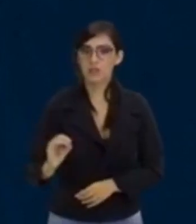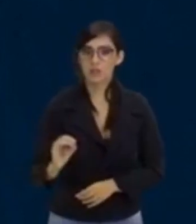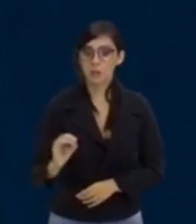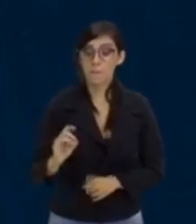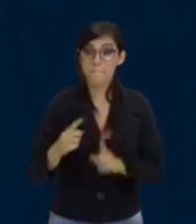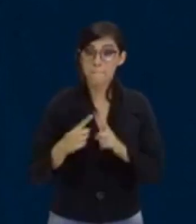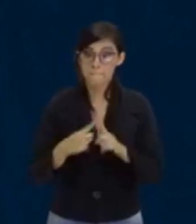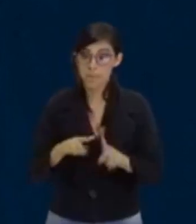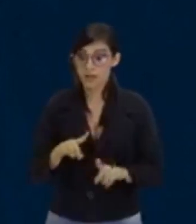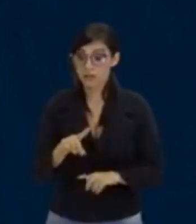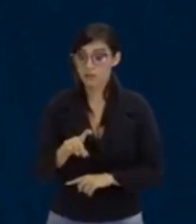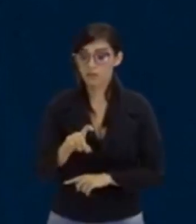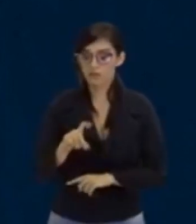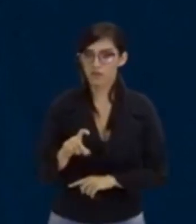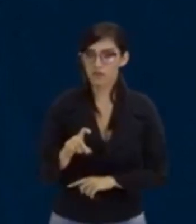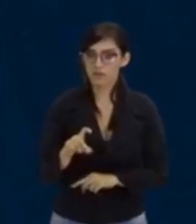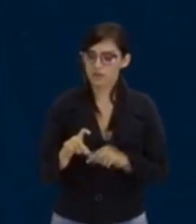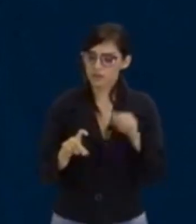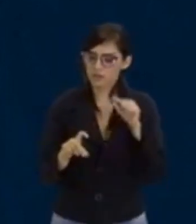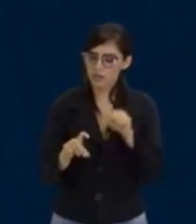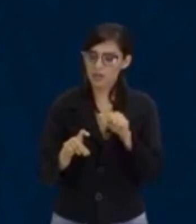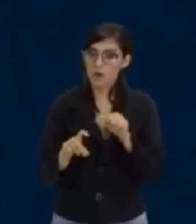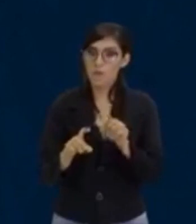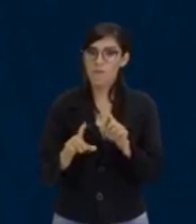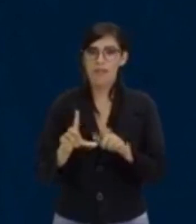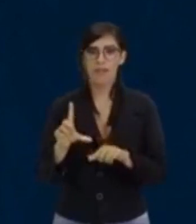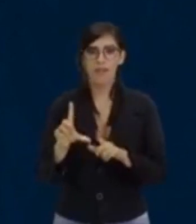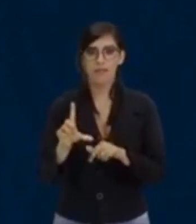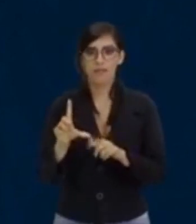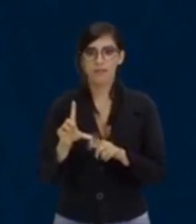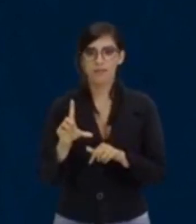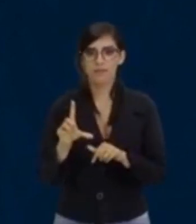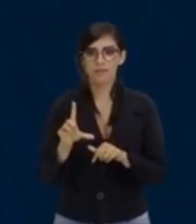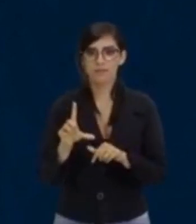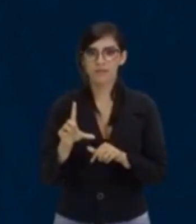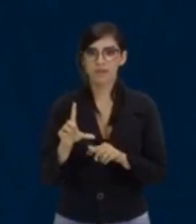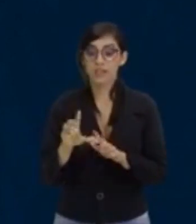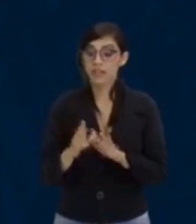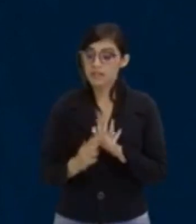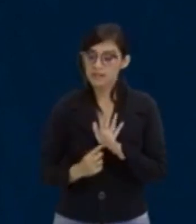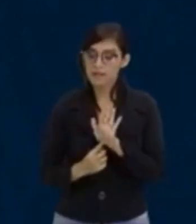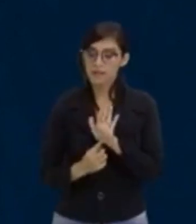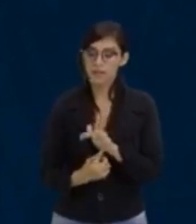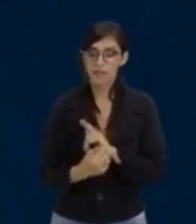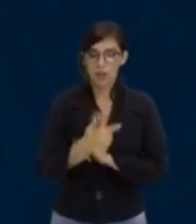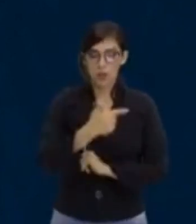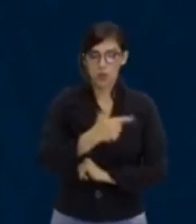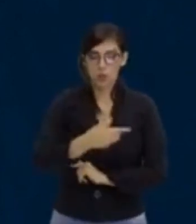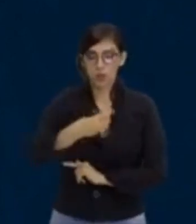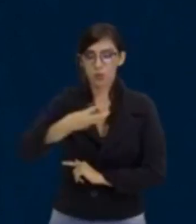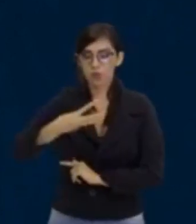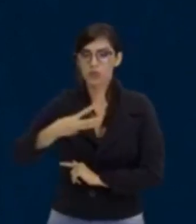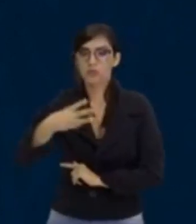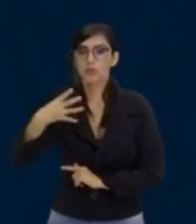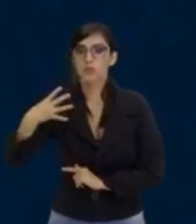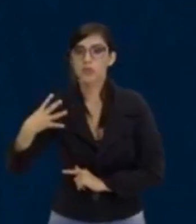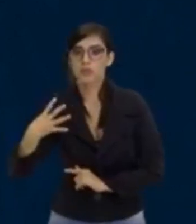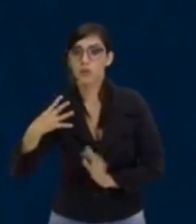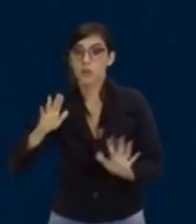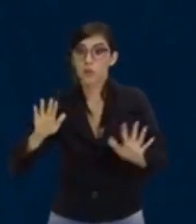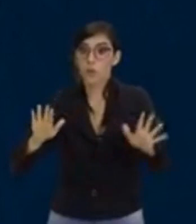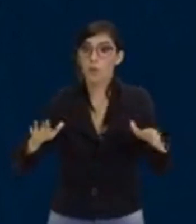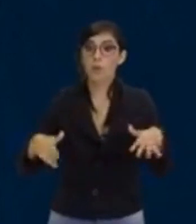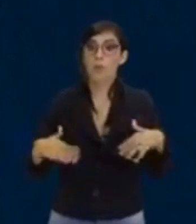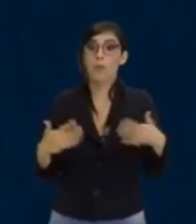olha o que ele pede para a gente aqui. Dentre esses valores, 2, 3 e 4, quais deles são raízes da